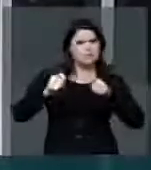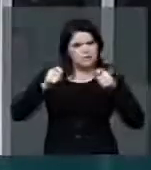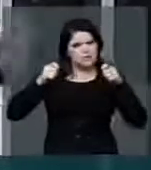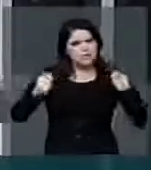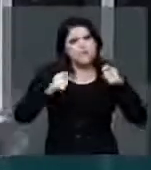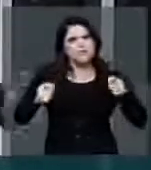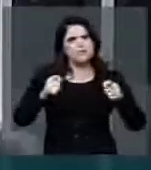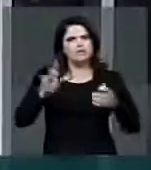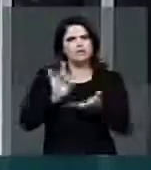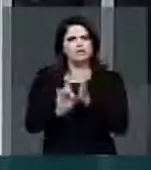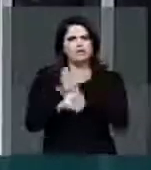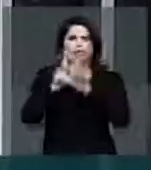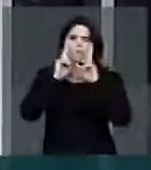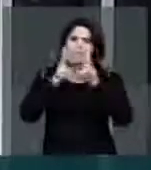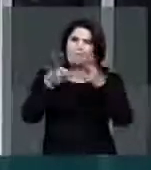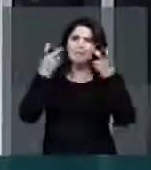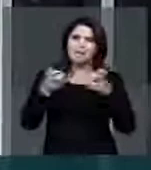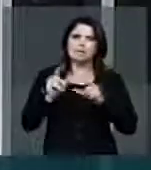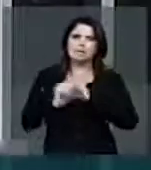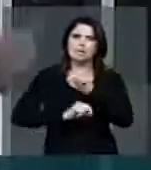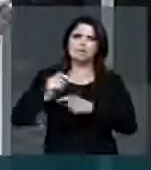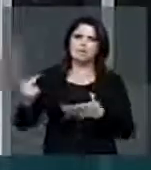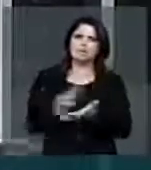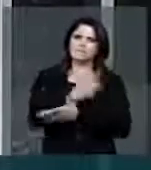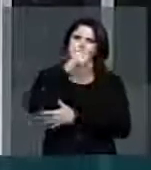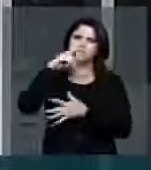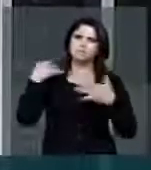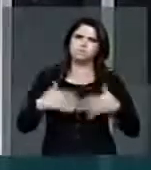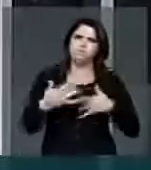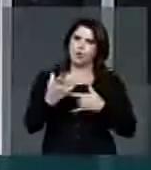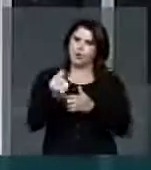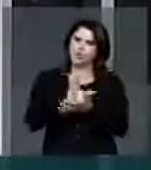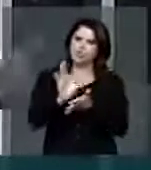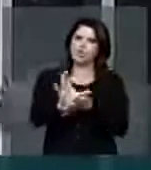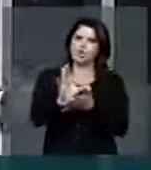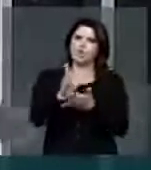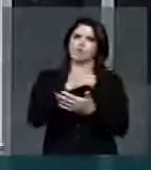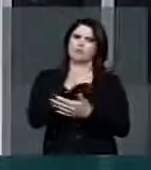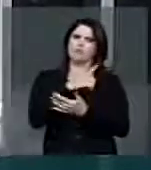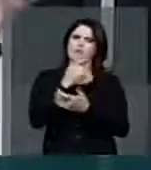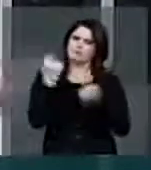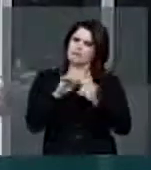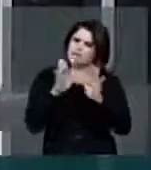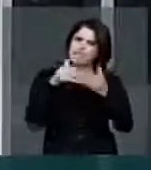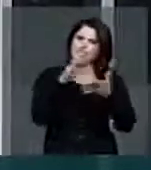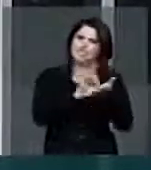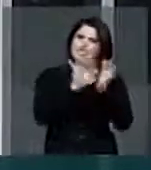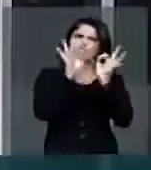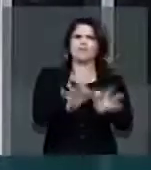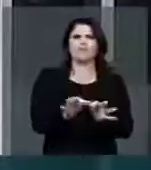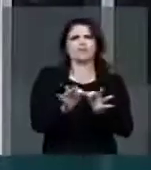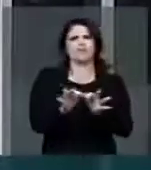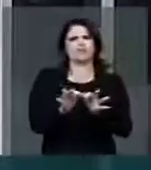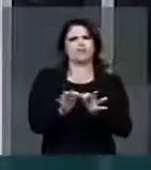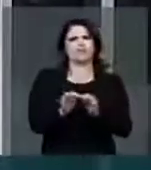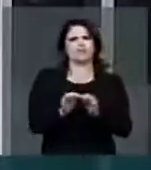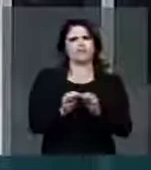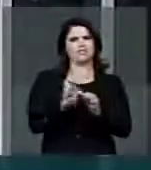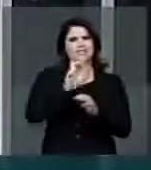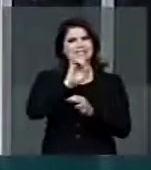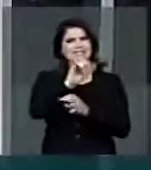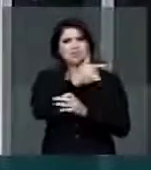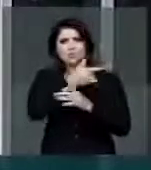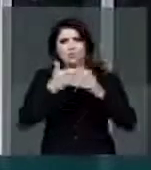para ver de uma vez por todas que os recursos disponibilizados têm que ser aplicados da maneira devida. E se não